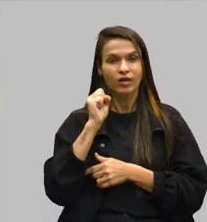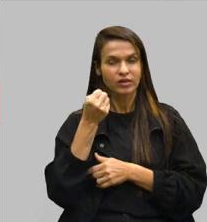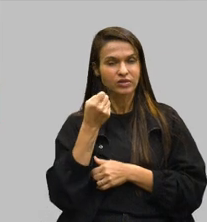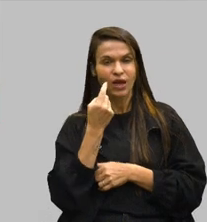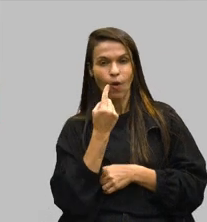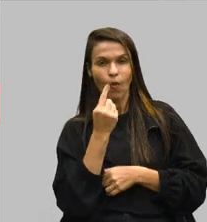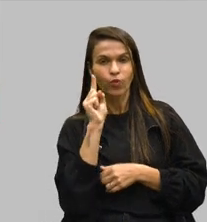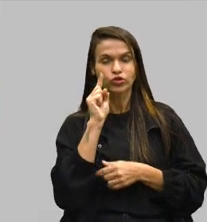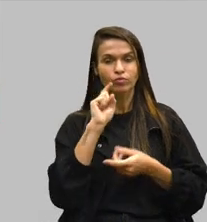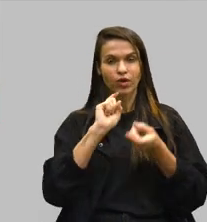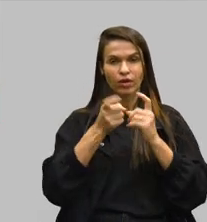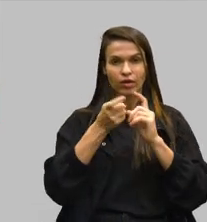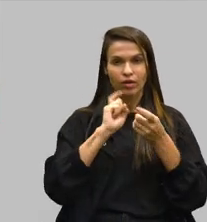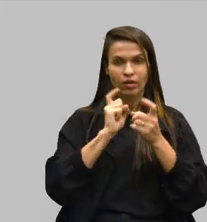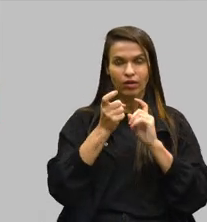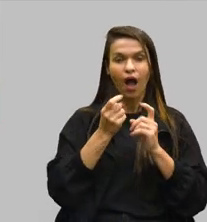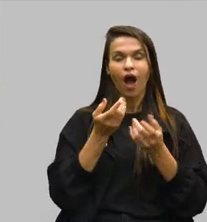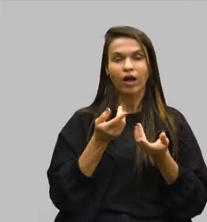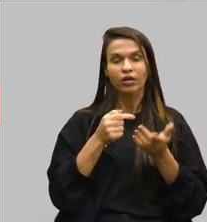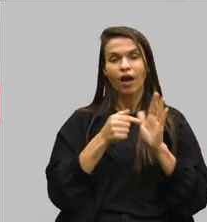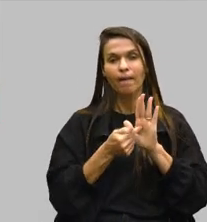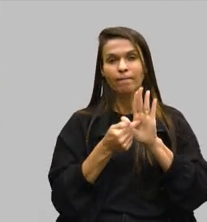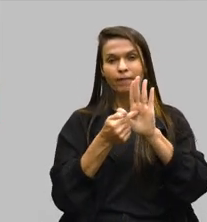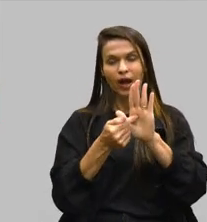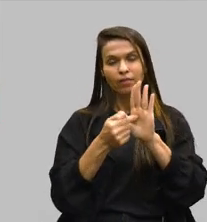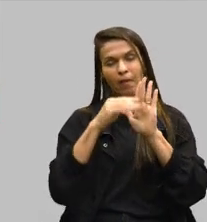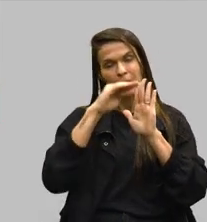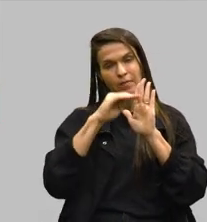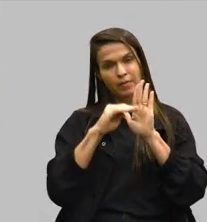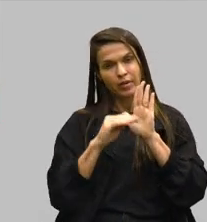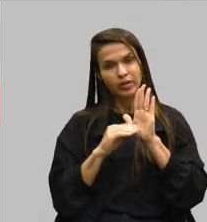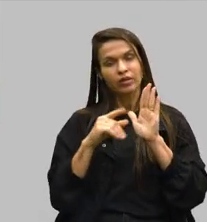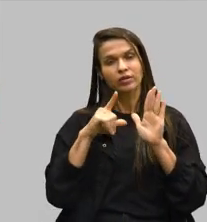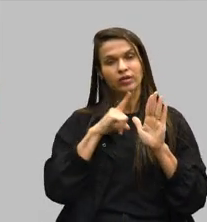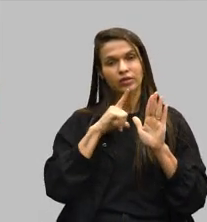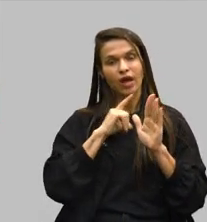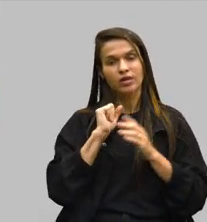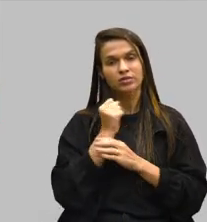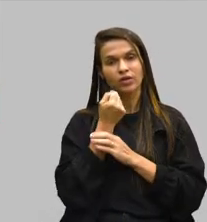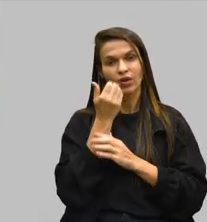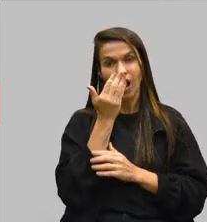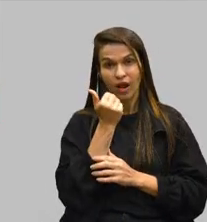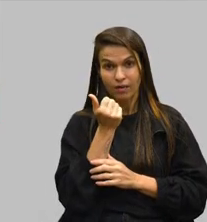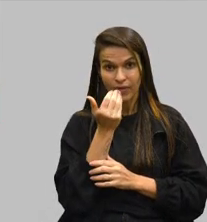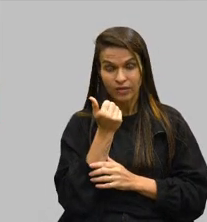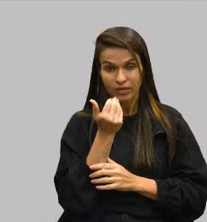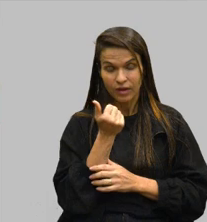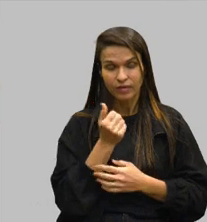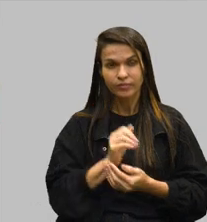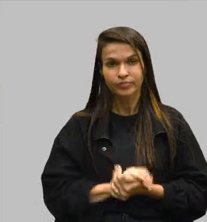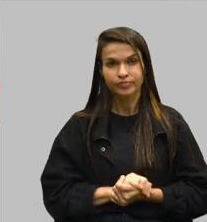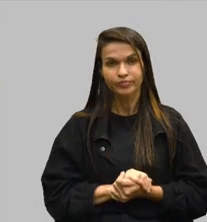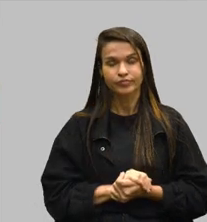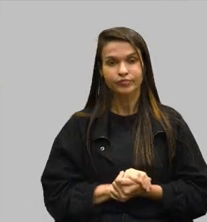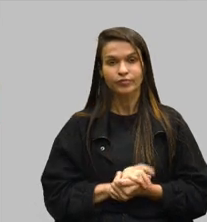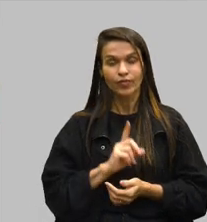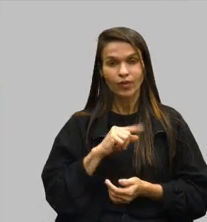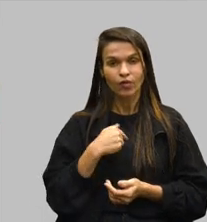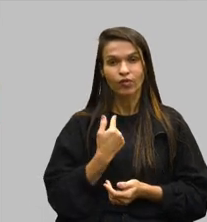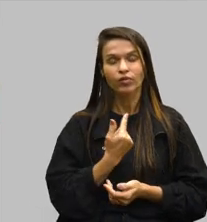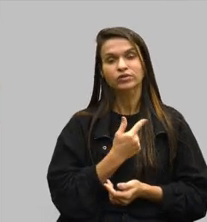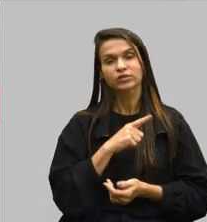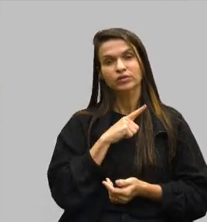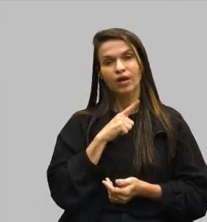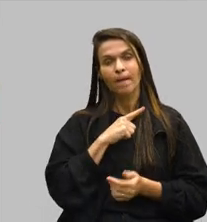comissão, vem aqui apresentar algumas questões que envolvem a segurança alimentar. Nós temos